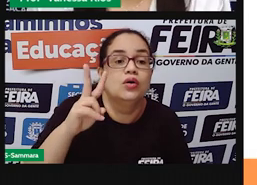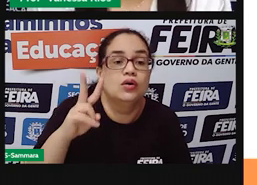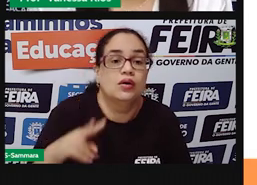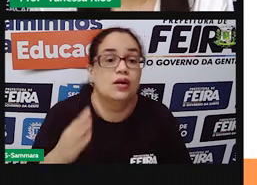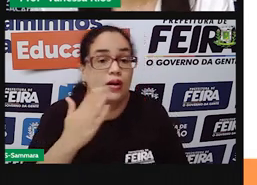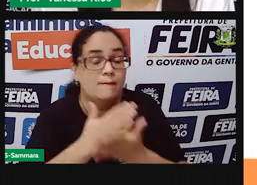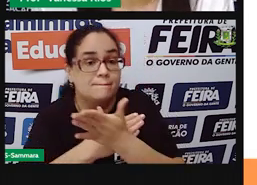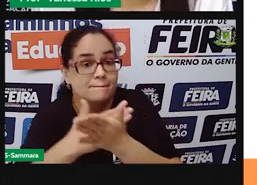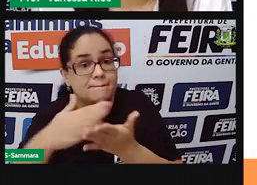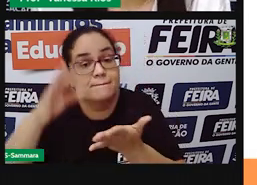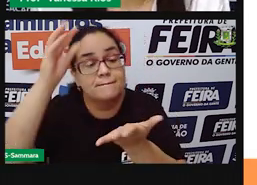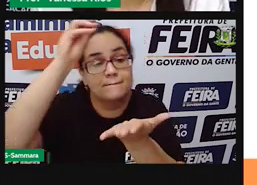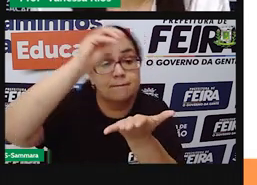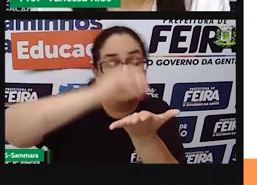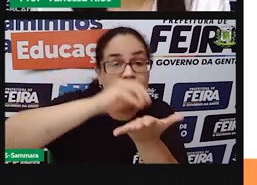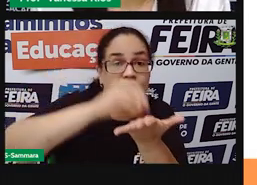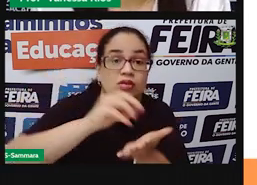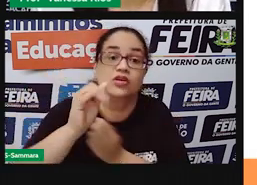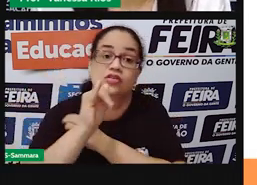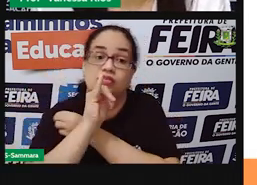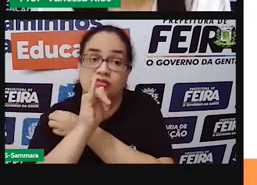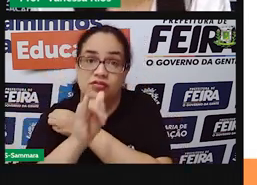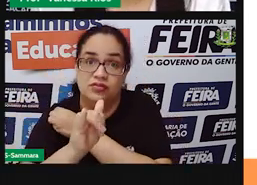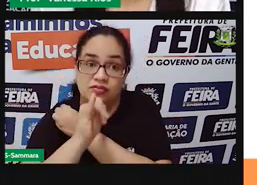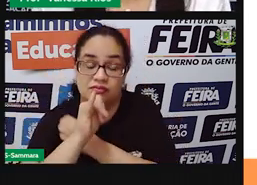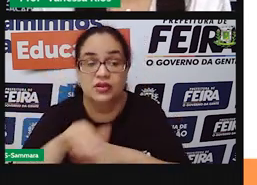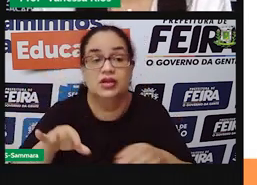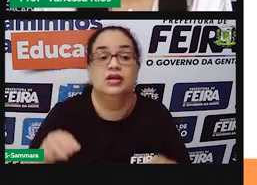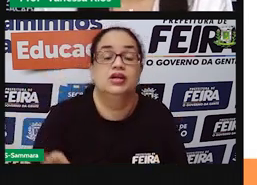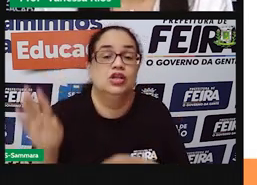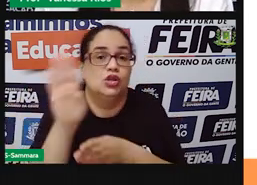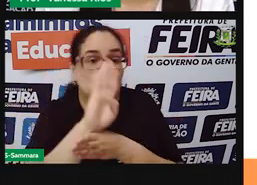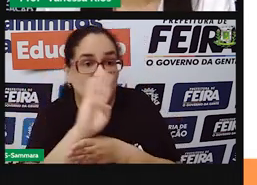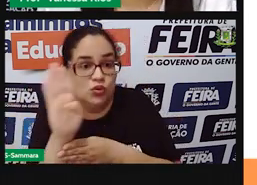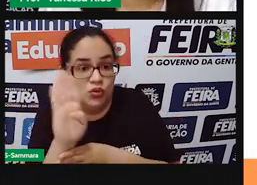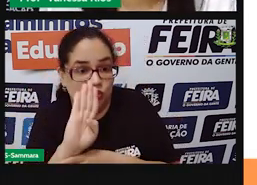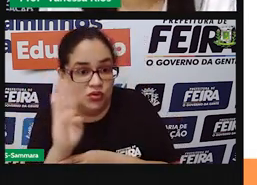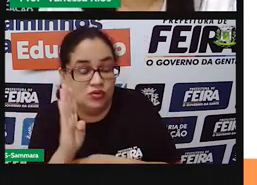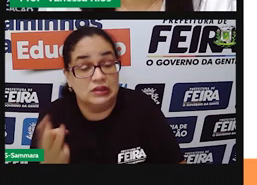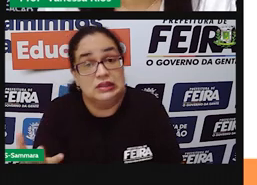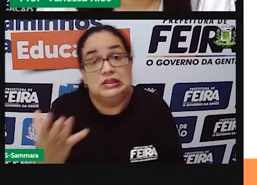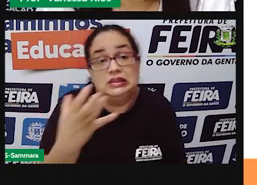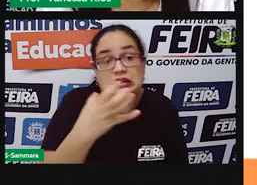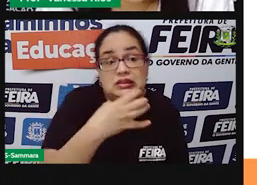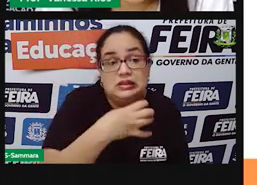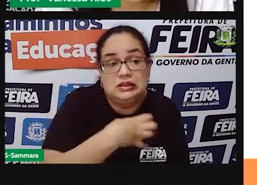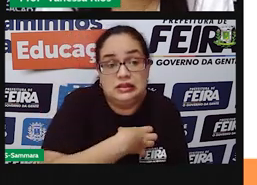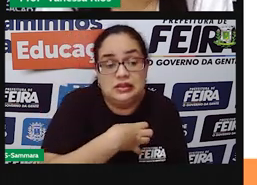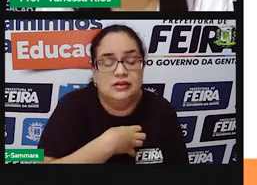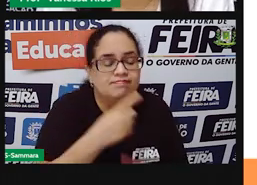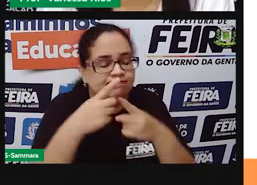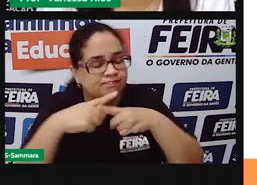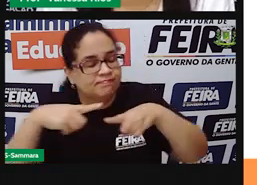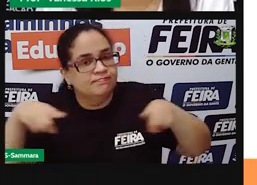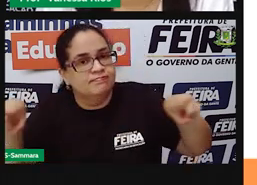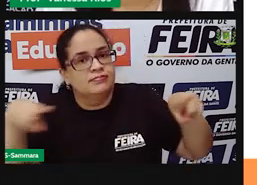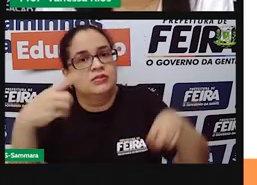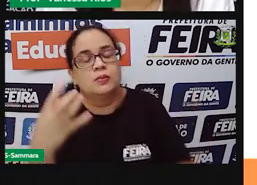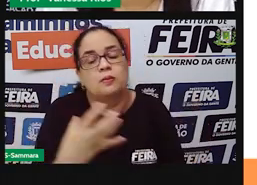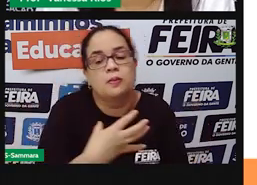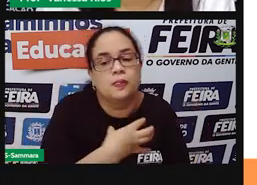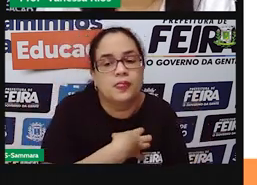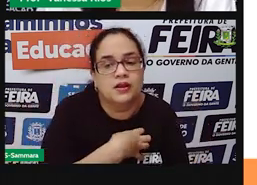a gente complementar as informações trazidas no vídeo, já que a gente pôde apreciar aí a melodia, o som da